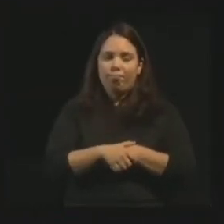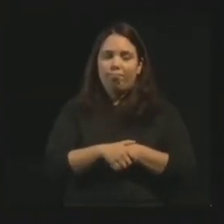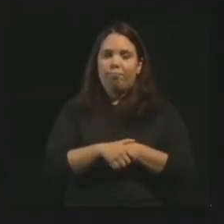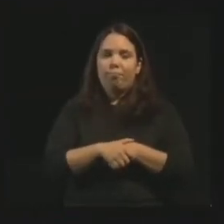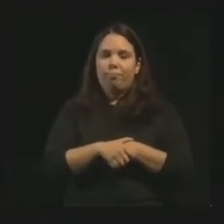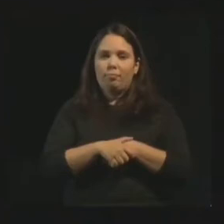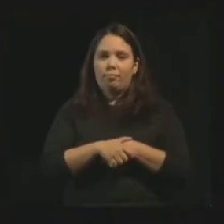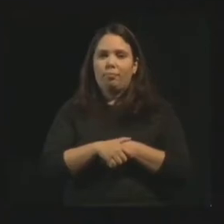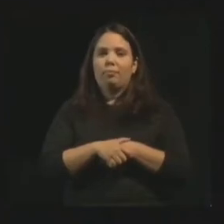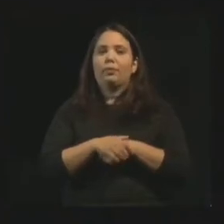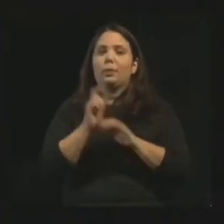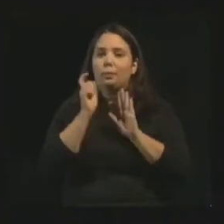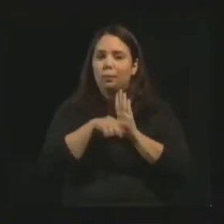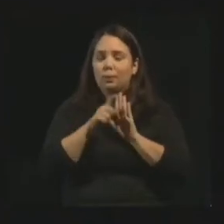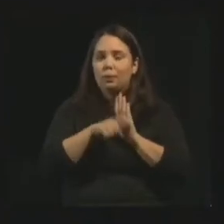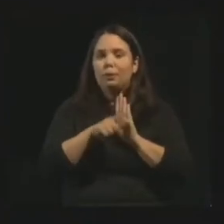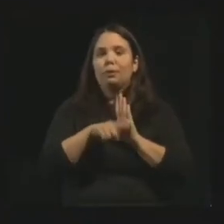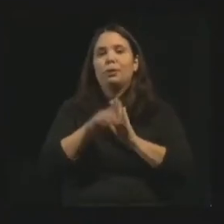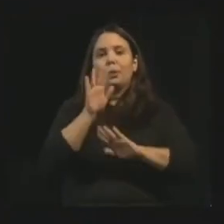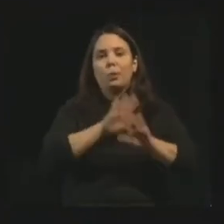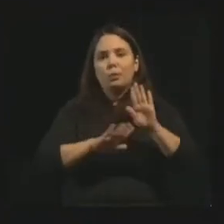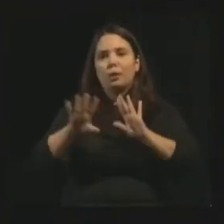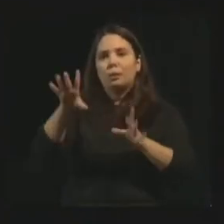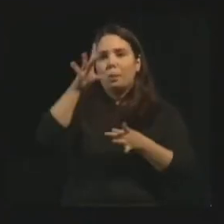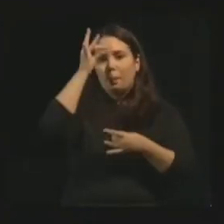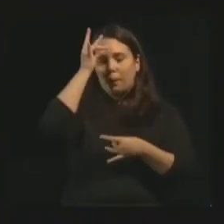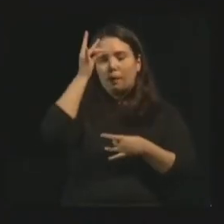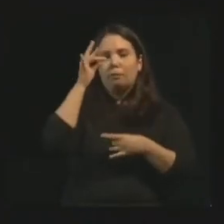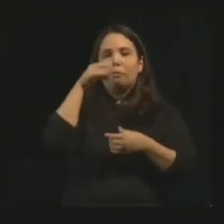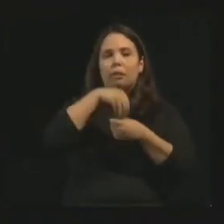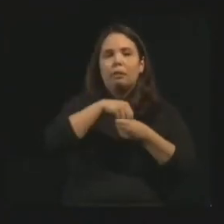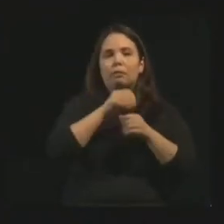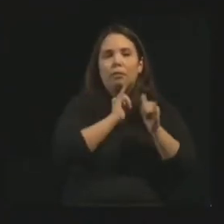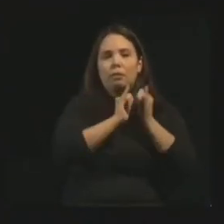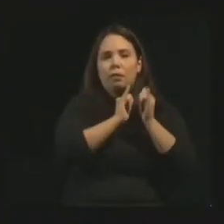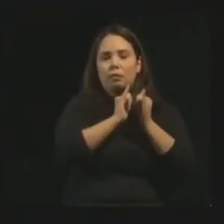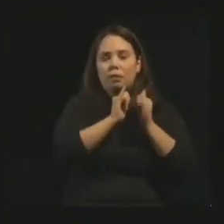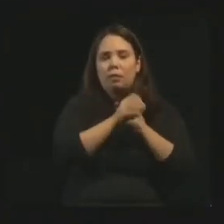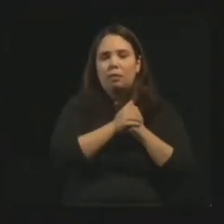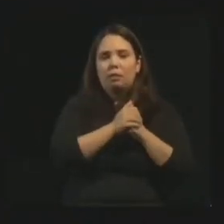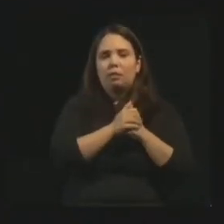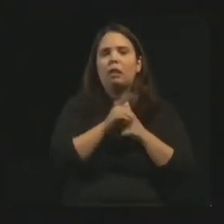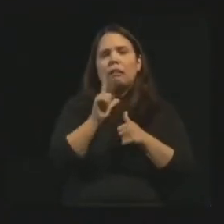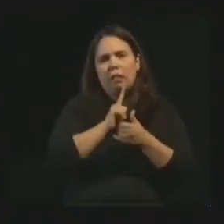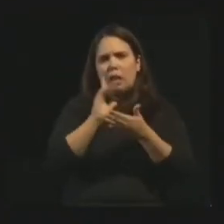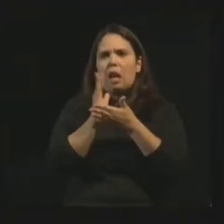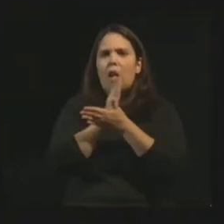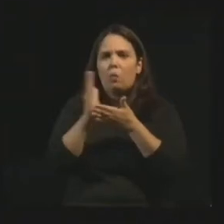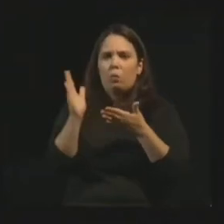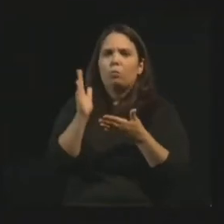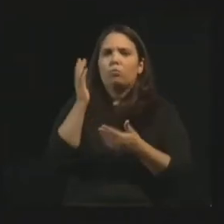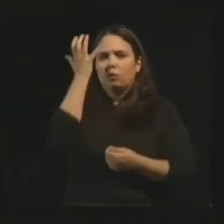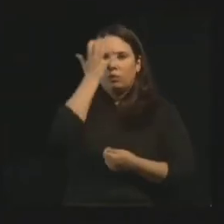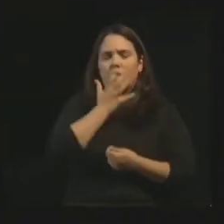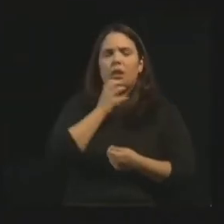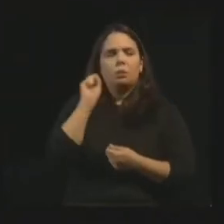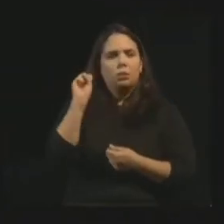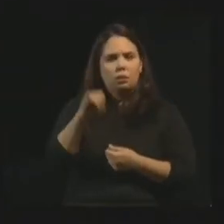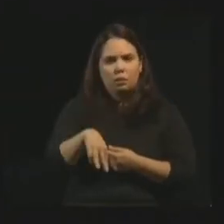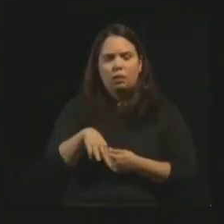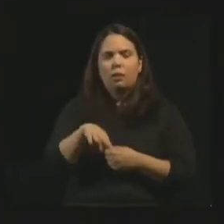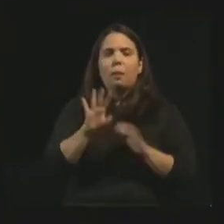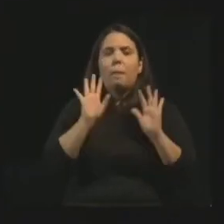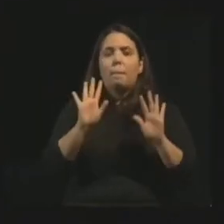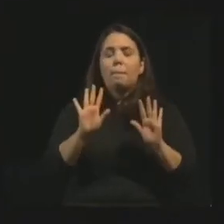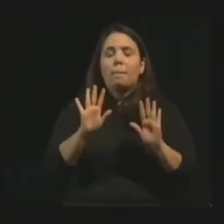Então, tomar muito cuidado com os médiuns de redes sociais, não é? Então, reuniões públicas, há exceções? Ah, sim, mas, em